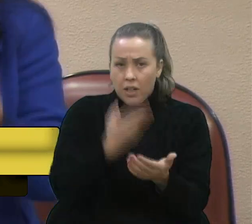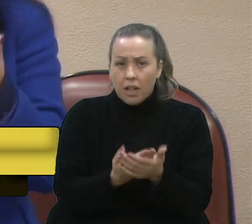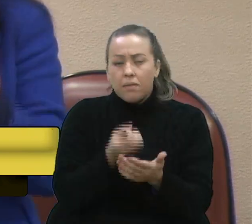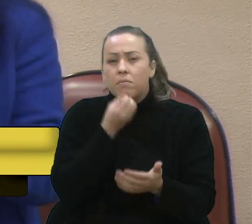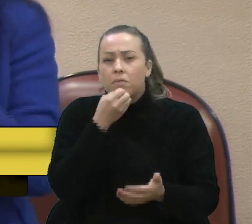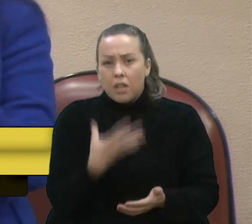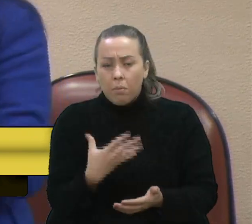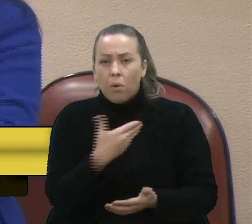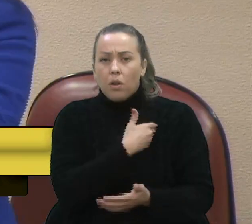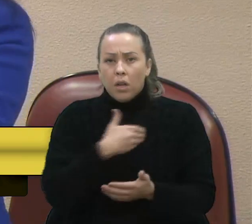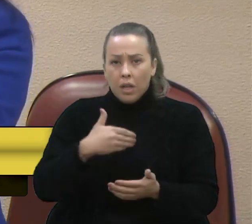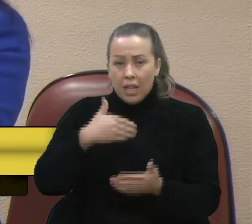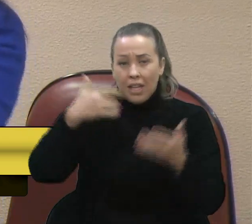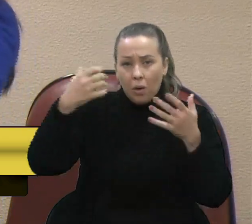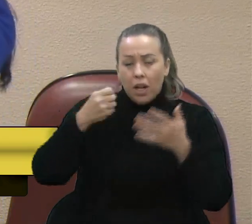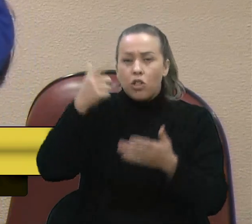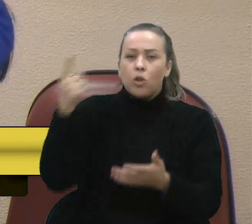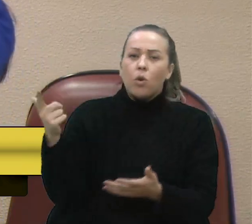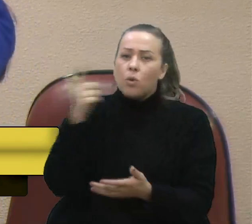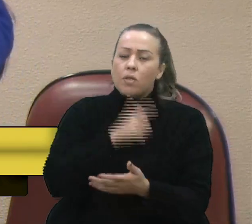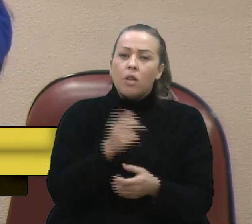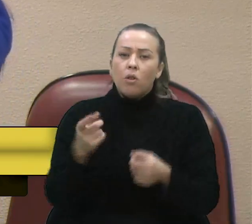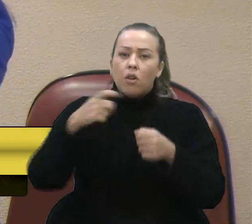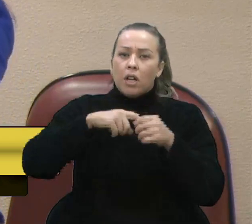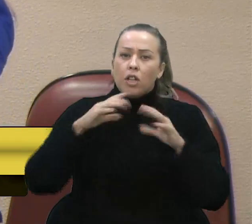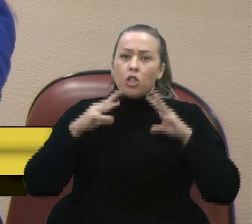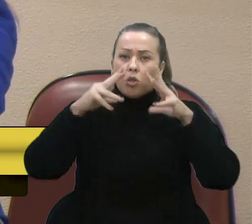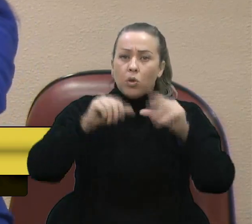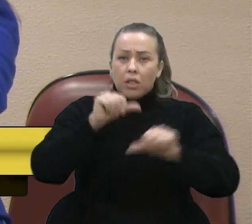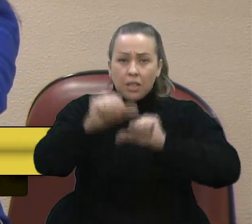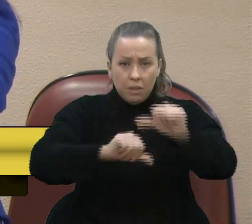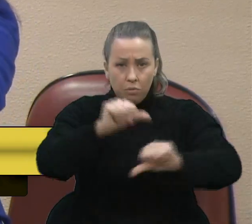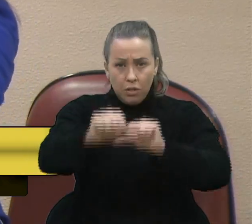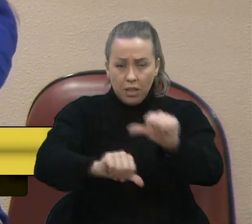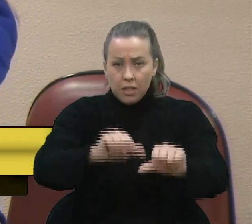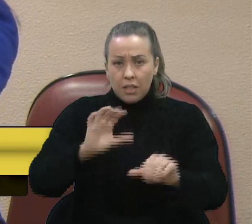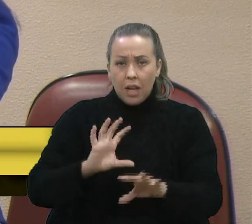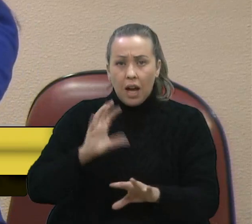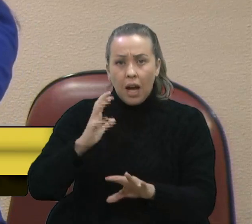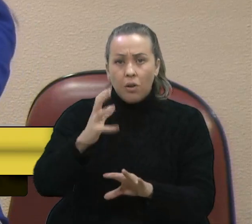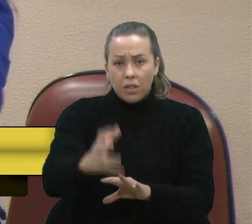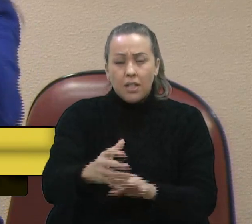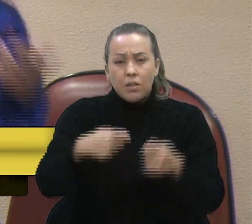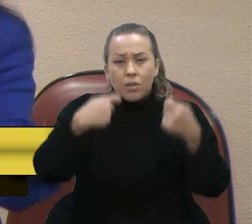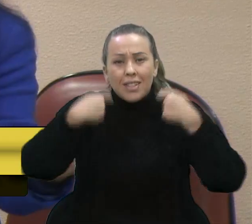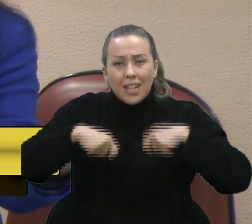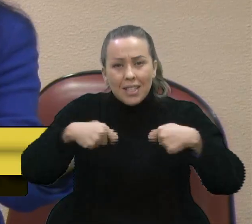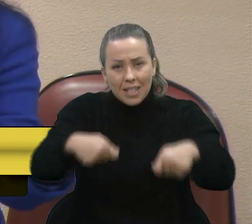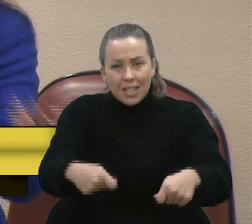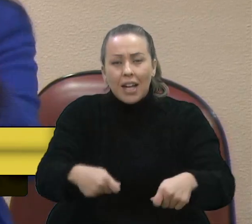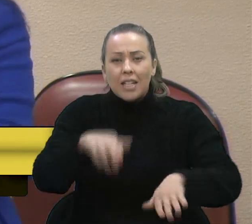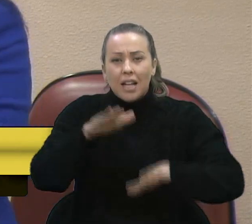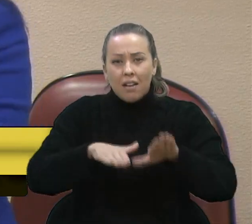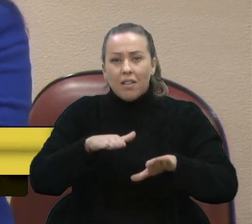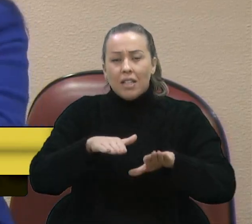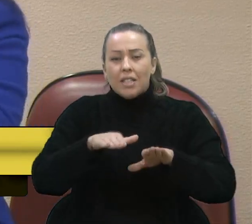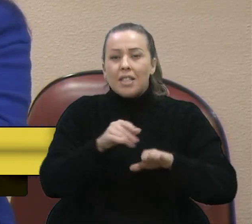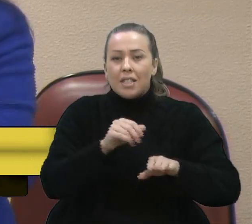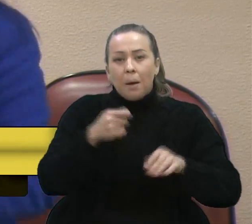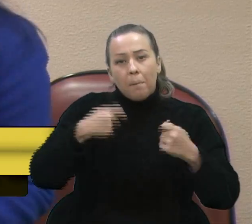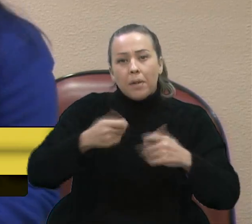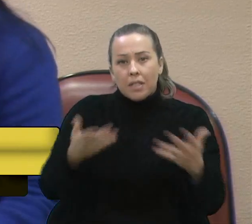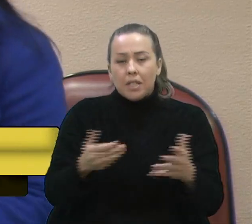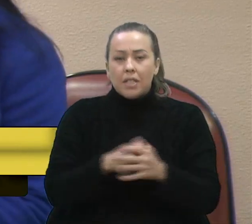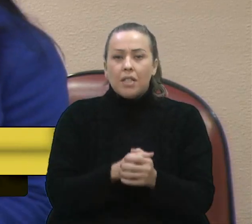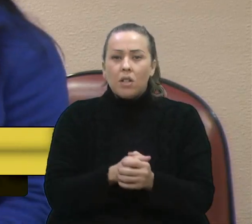que o governo do Estado conseguiu, diante de todas essas mudanças que foram acontecendo, necessárias, muitas vezes impopulares, mas necessárias,